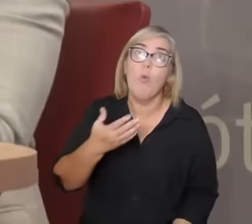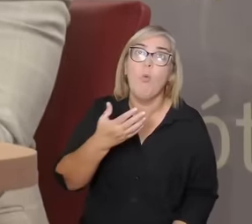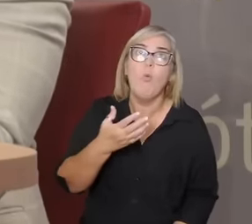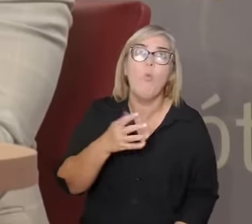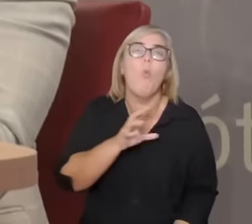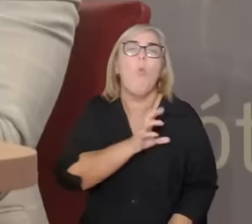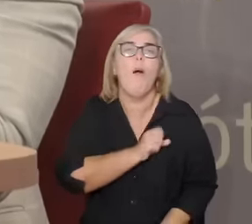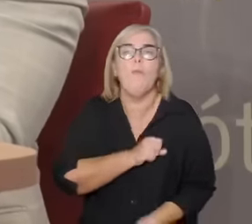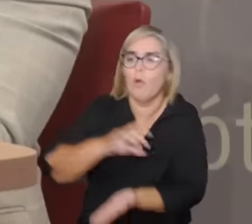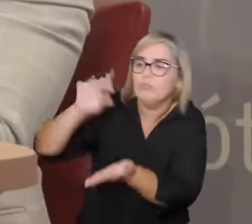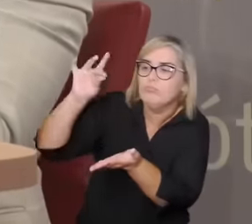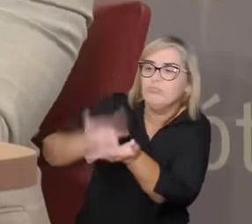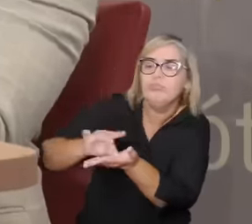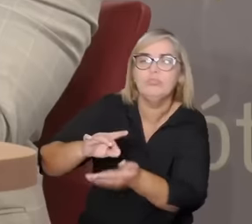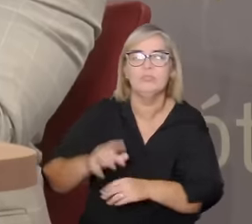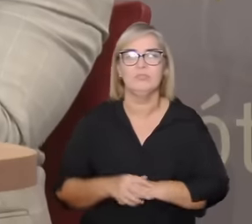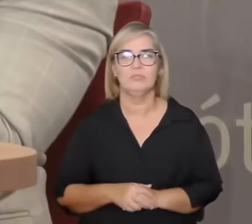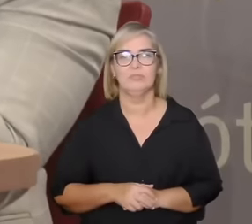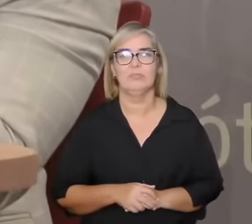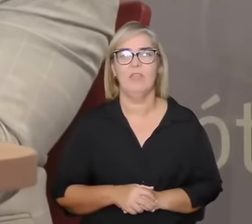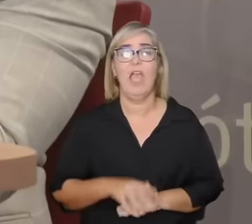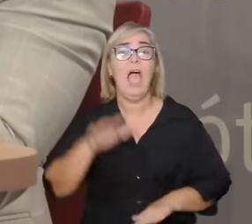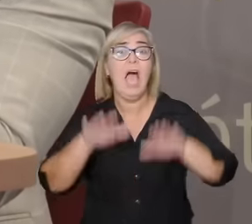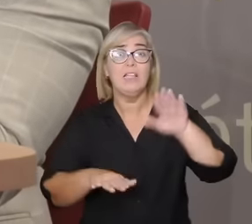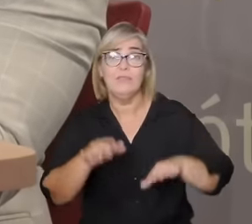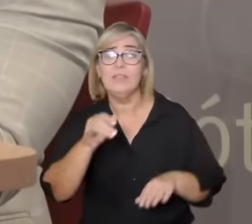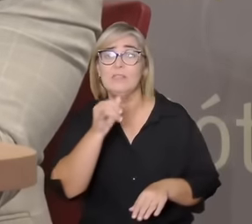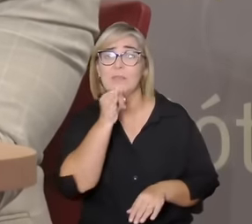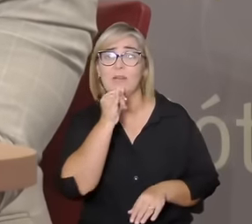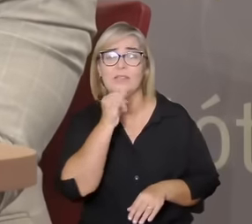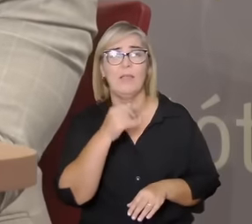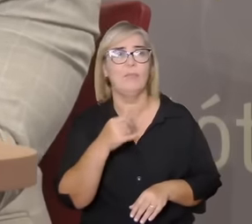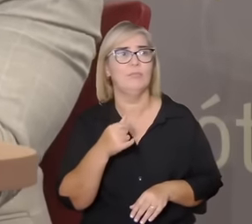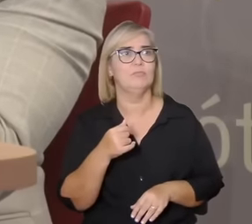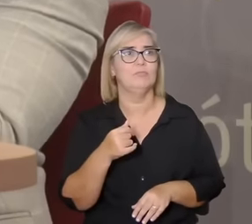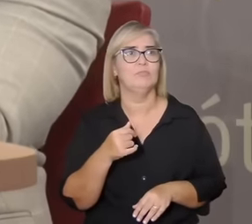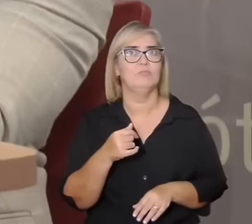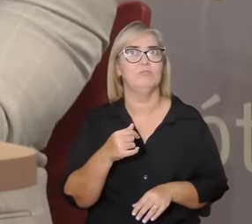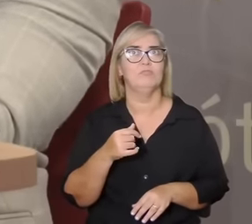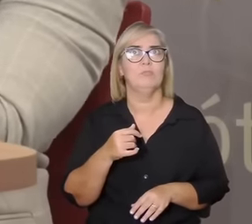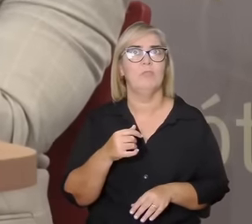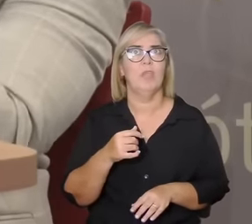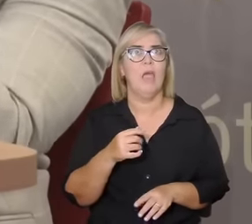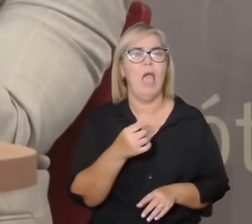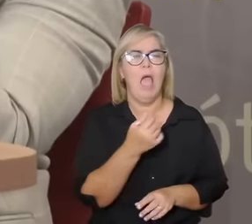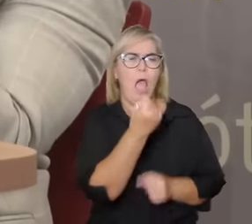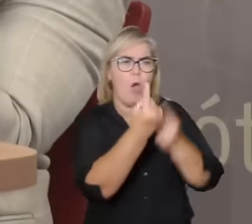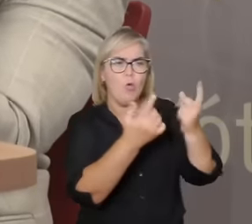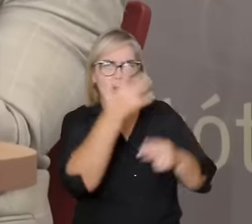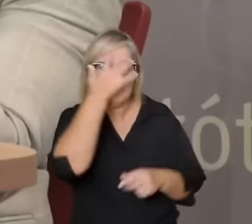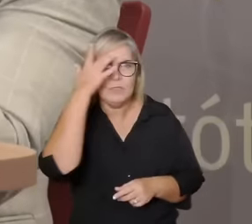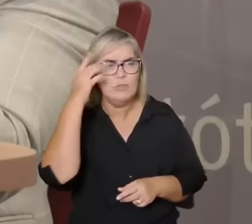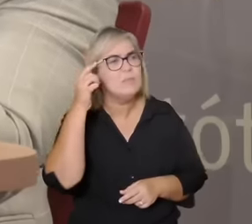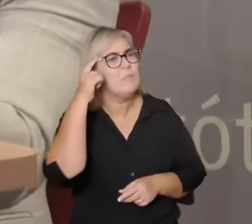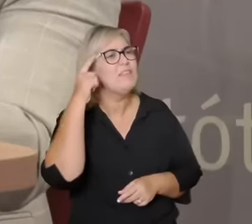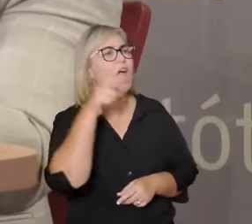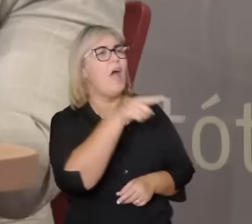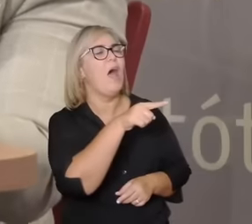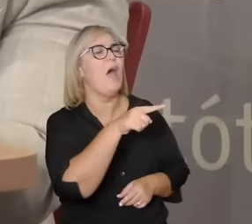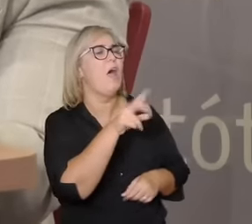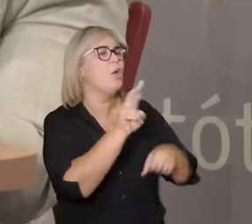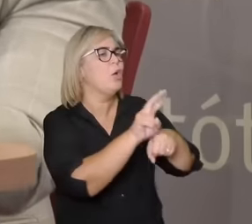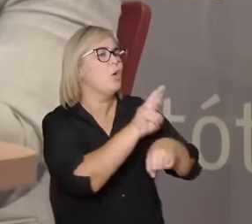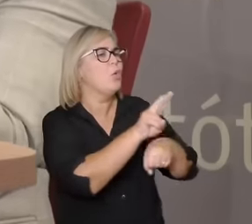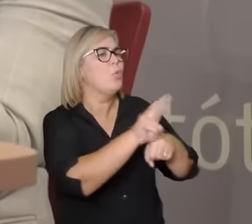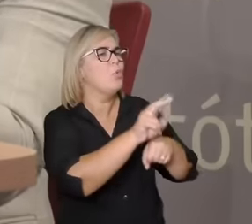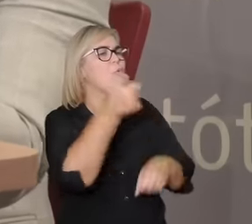conjugalidade para outra pode ser no cuidado com a mãe cuidado com o pai pode ter uma relação de transferência de amor com aquele pai que ela